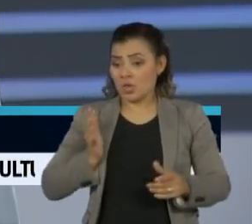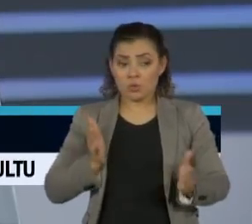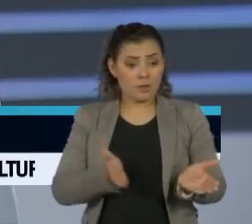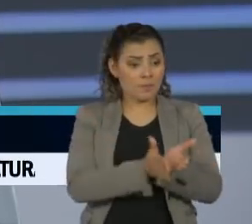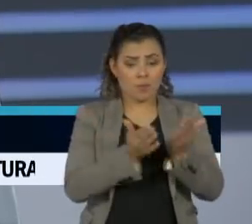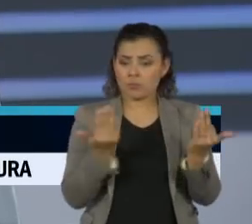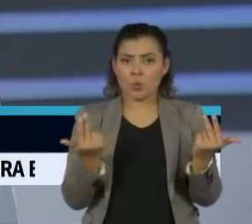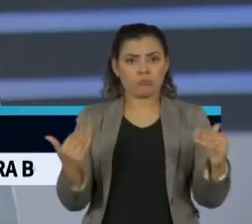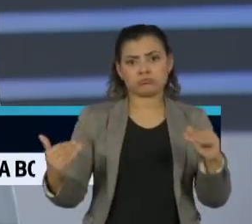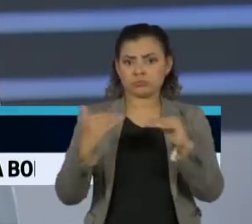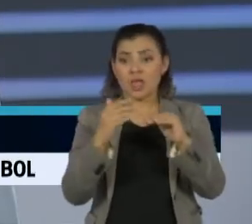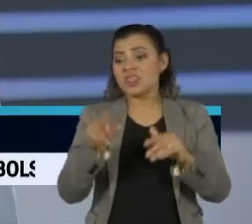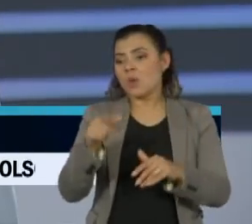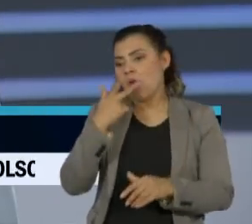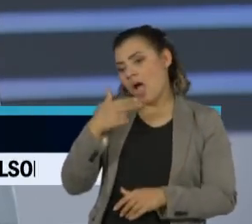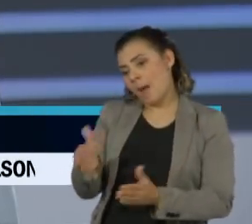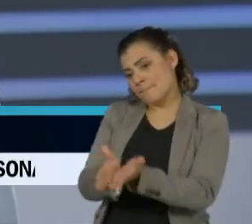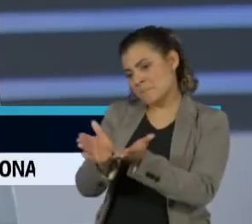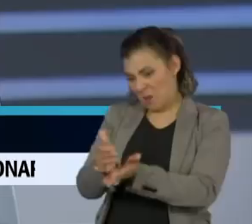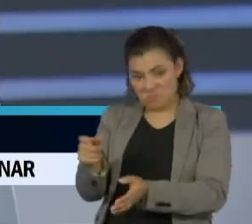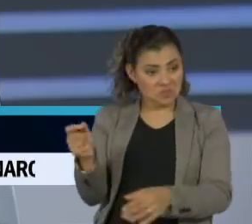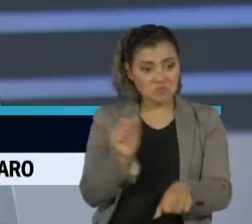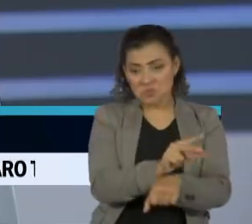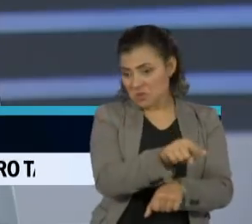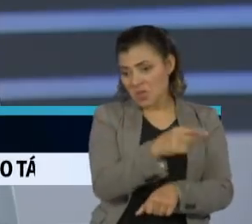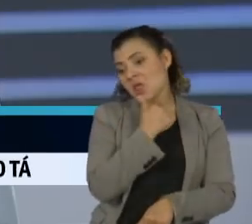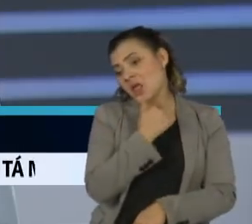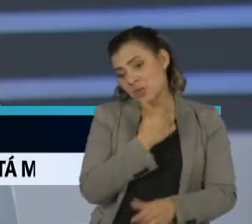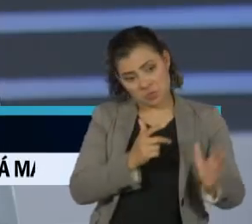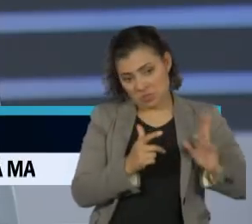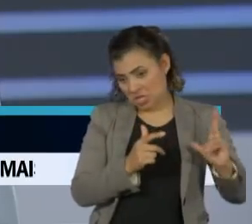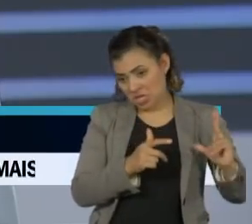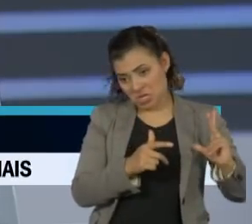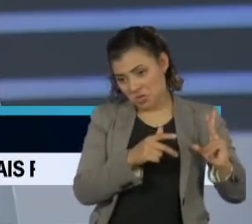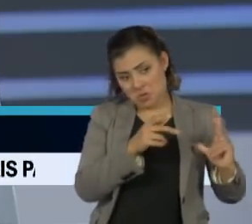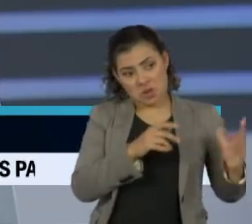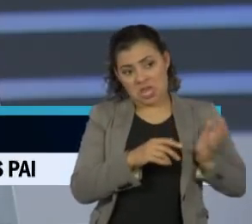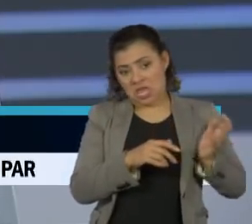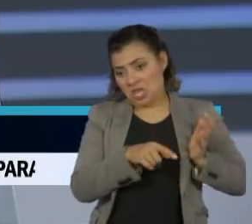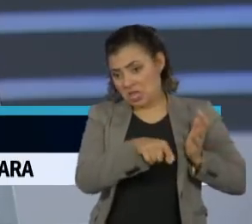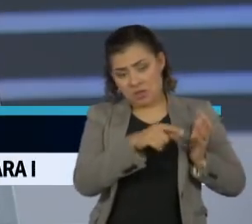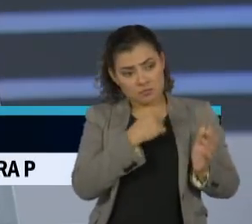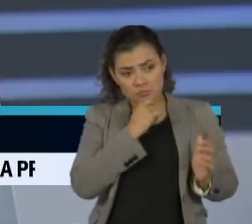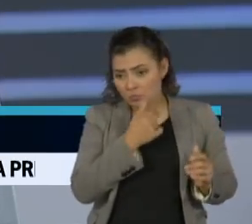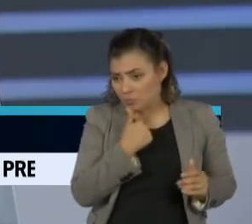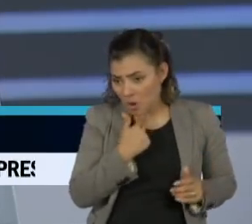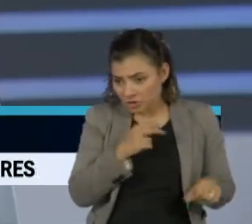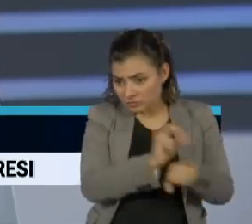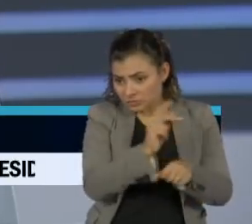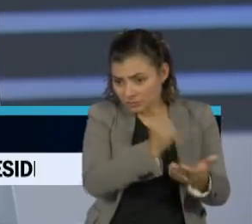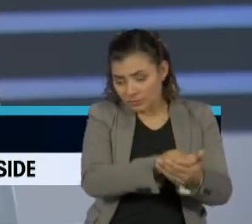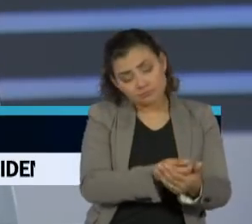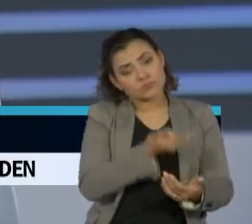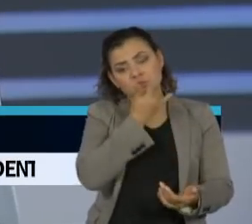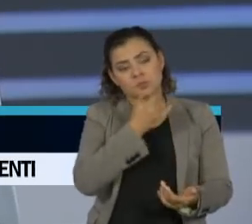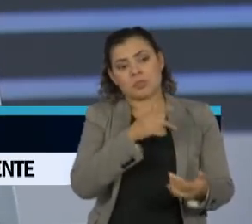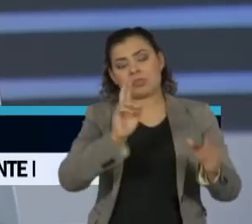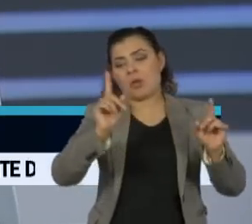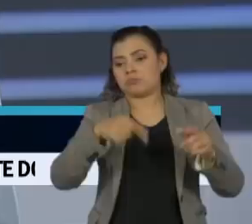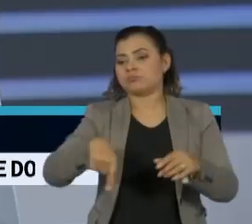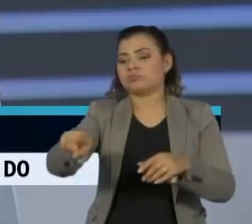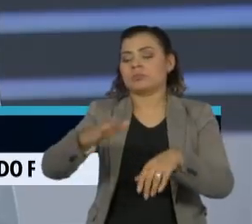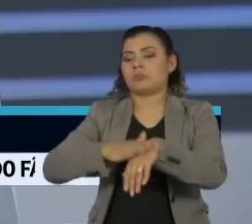partir do que o indivíduo pode pagar, mas daquilo que ele precisa. E essa é uma questão que eu defendo em princípio. Agora, vamos ver a